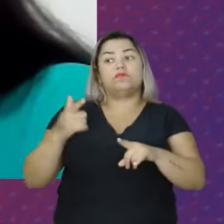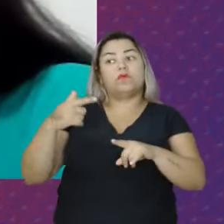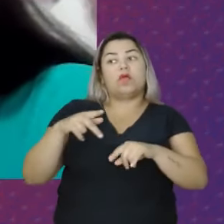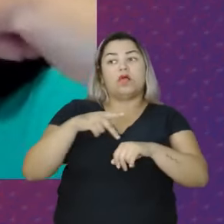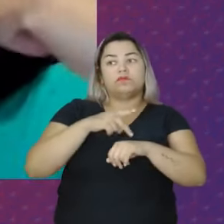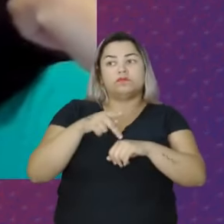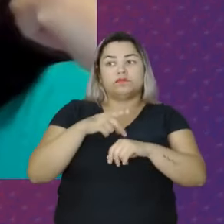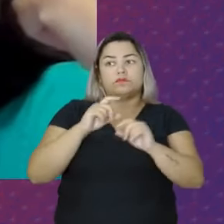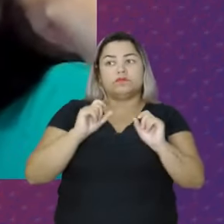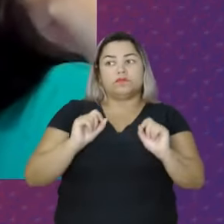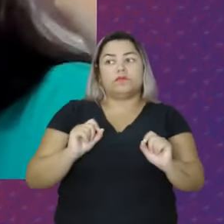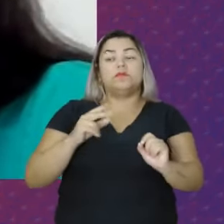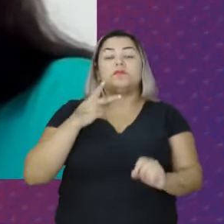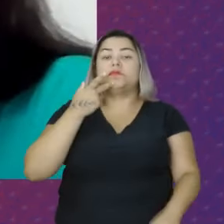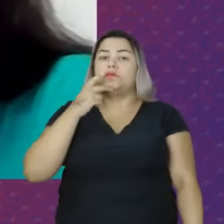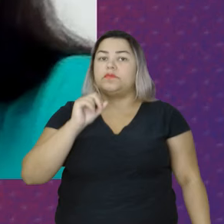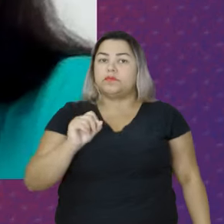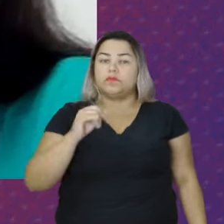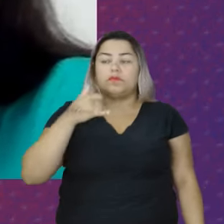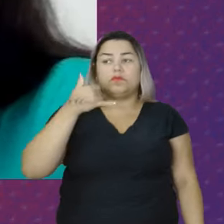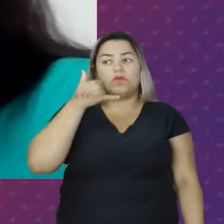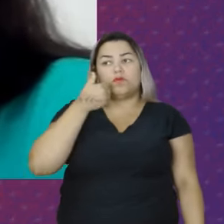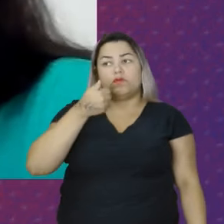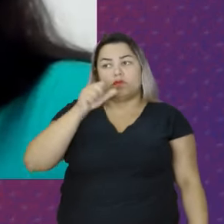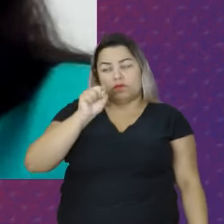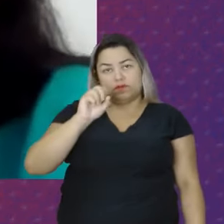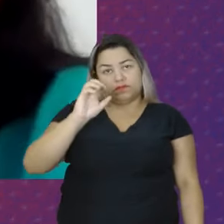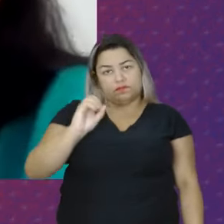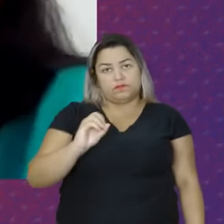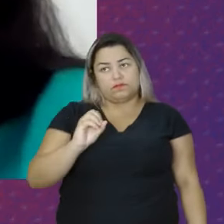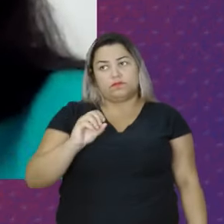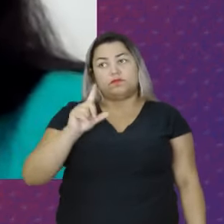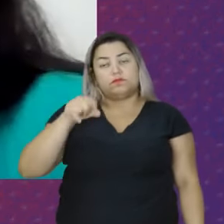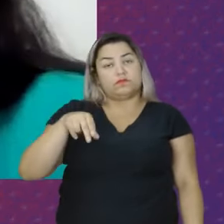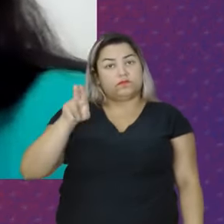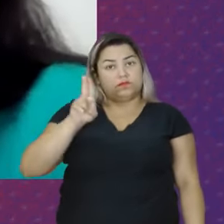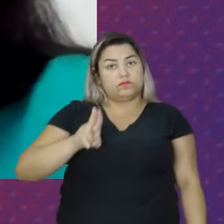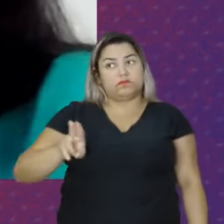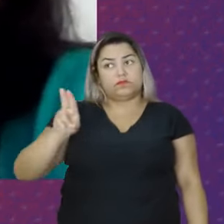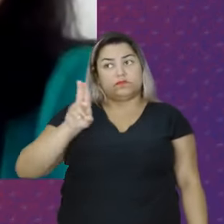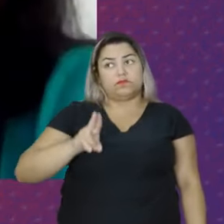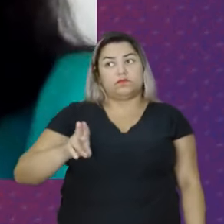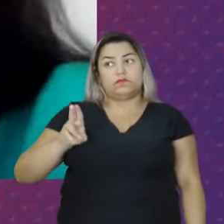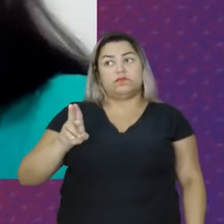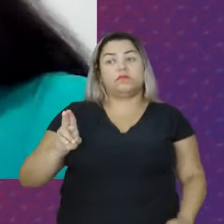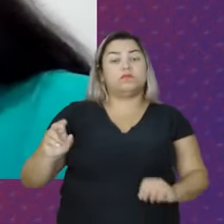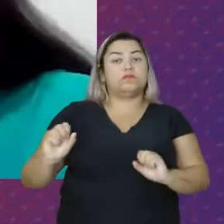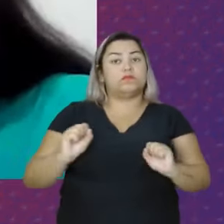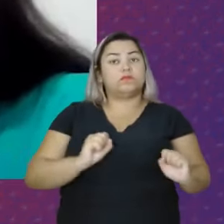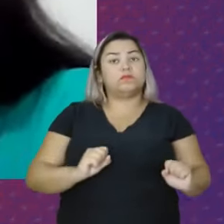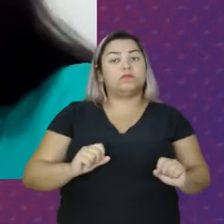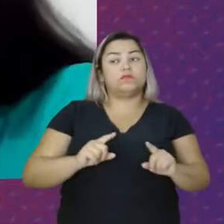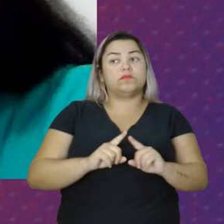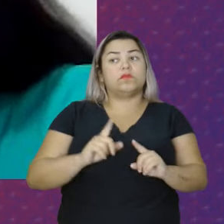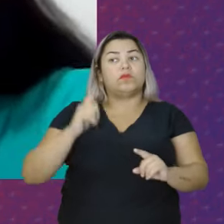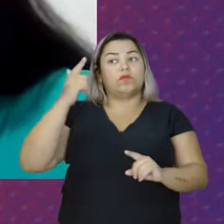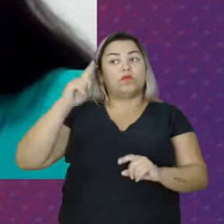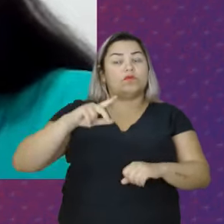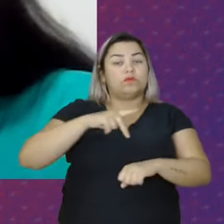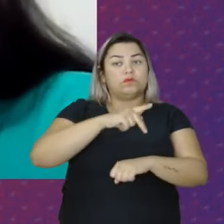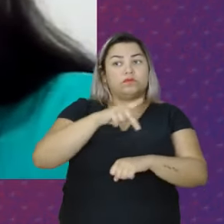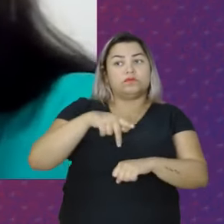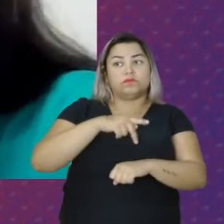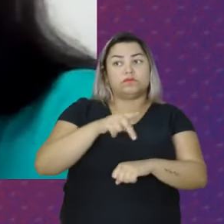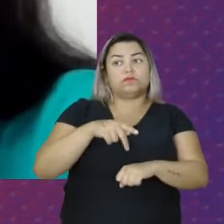Para o Ligue 180 Também ser utilizado E poder atender Em outros países